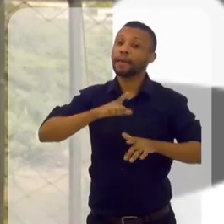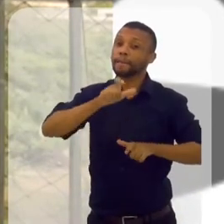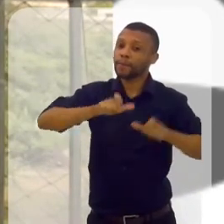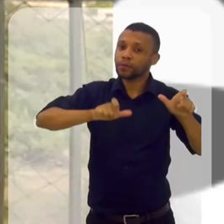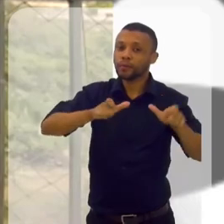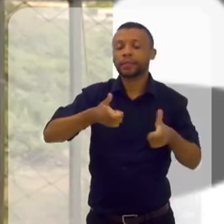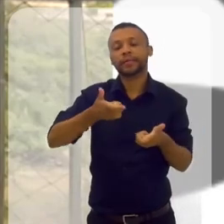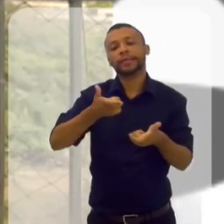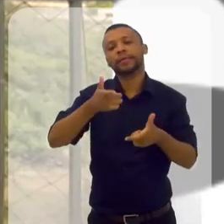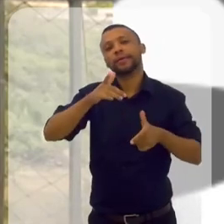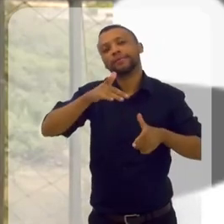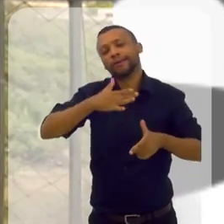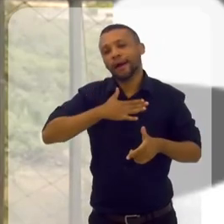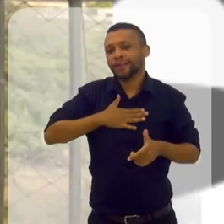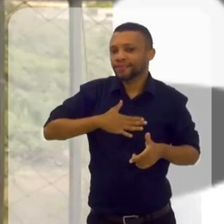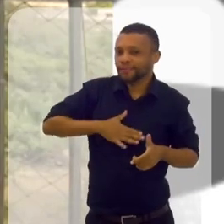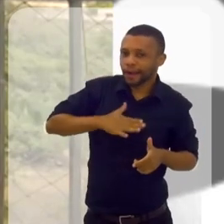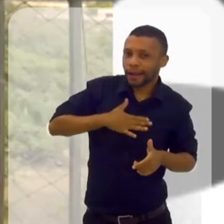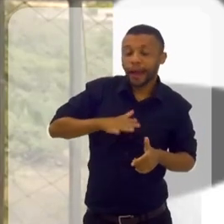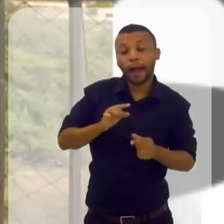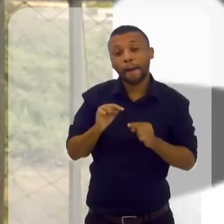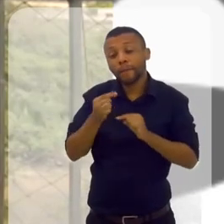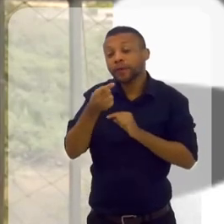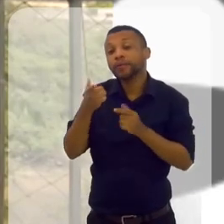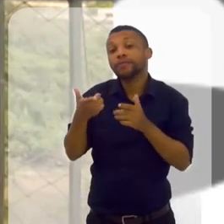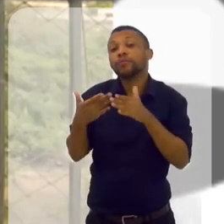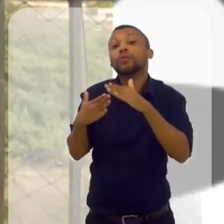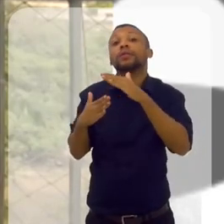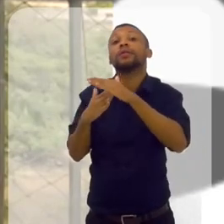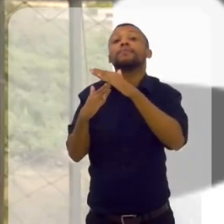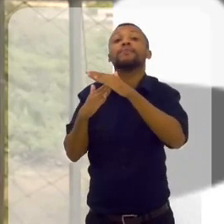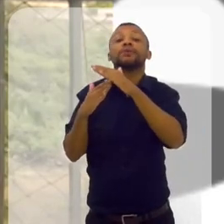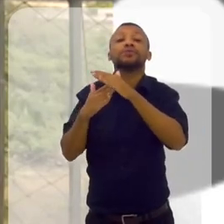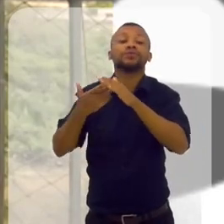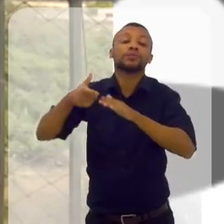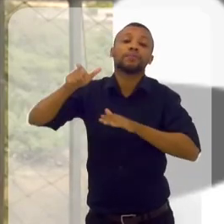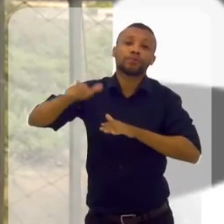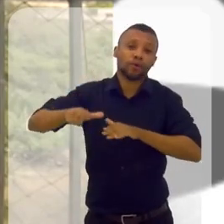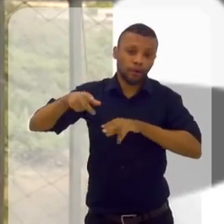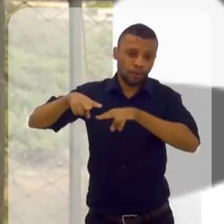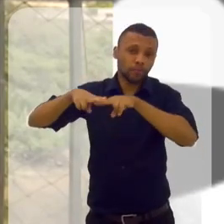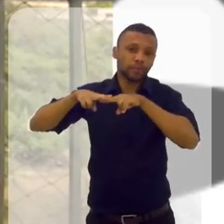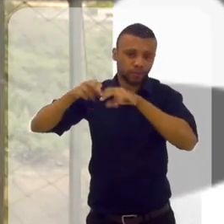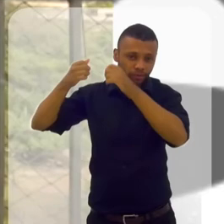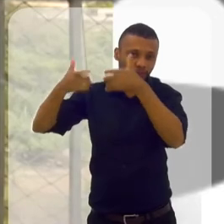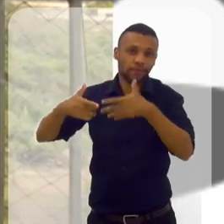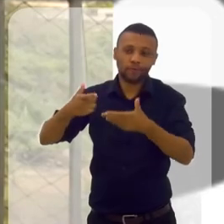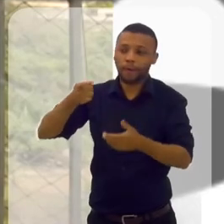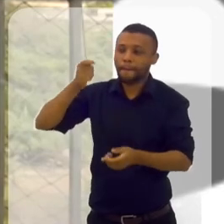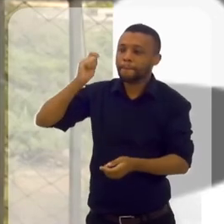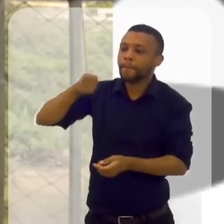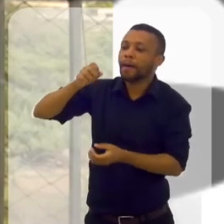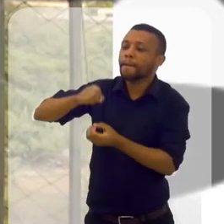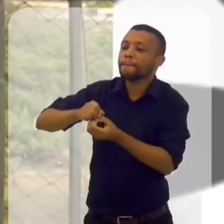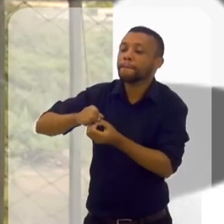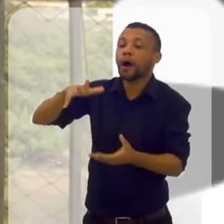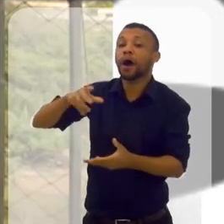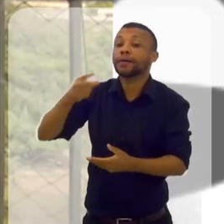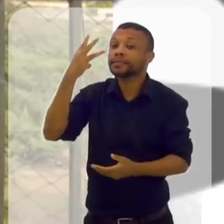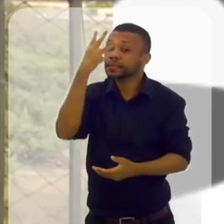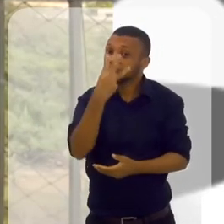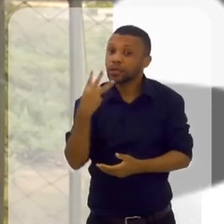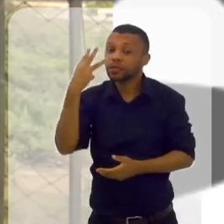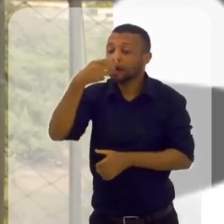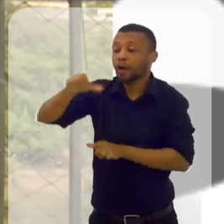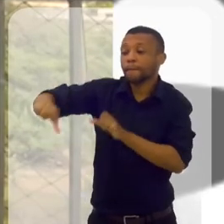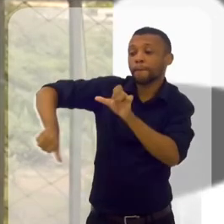ponto de cada vez, vamos trabalhar isso. Calma, aí na próxima sessão. Então, eu vou no limite da pessoa, entende? Por isso que eu falei que pra mim foi mágico,